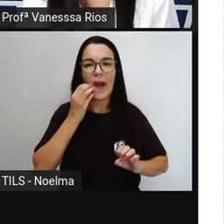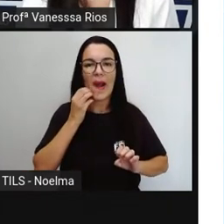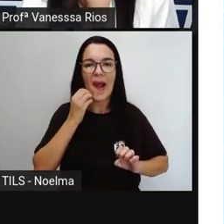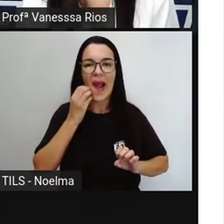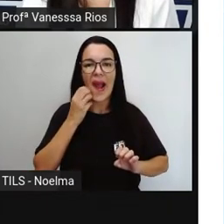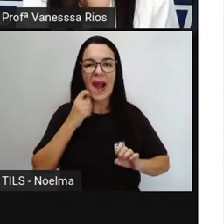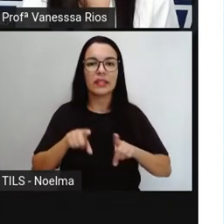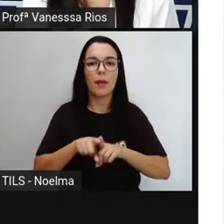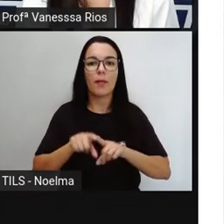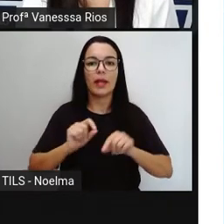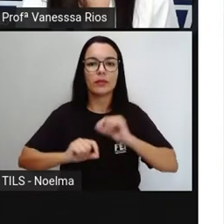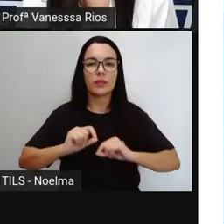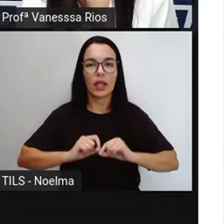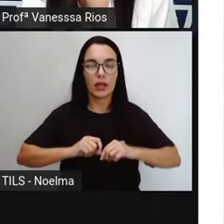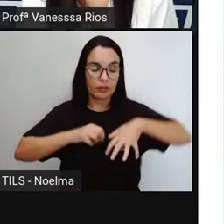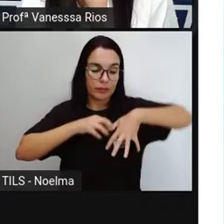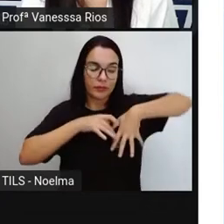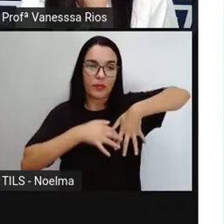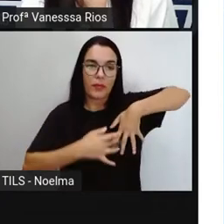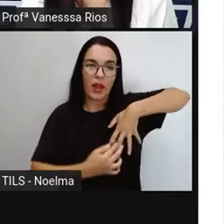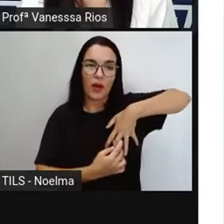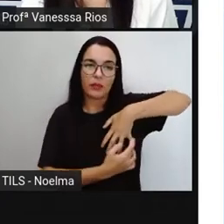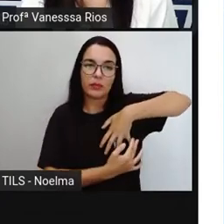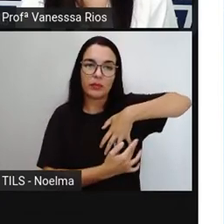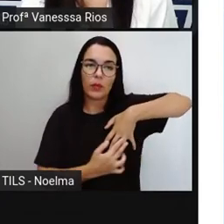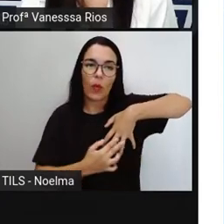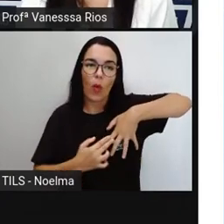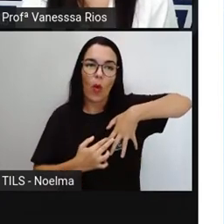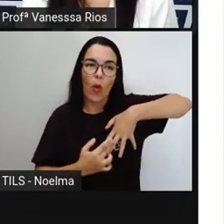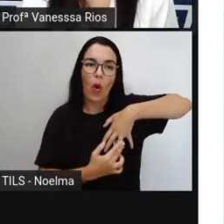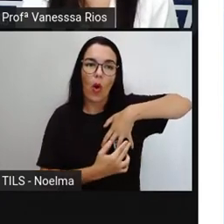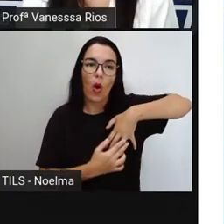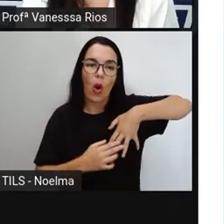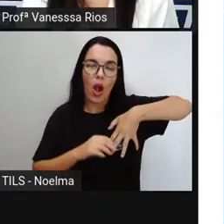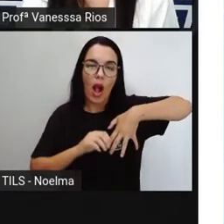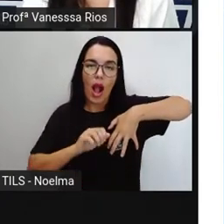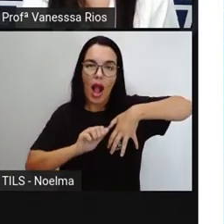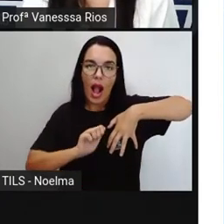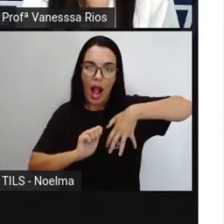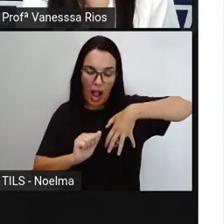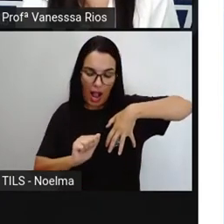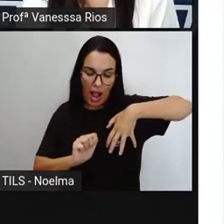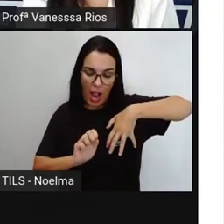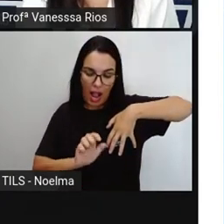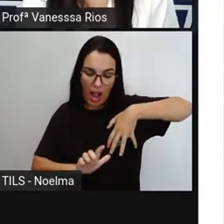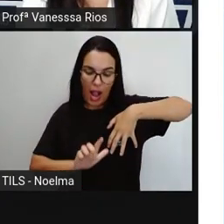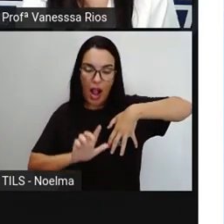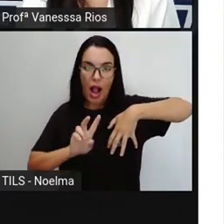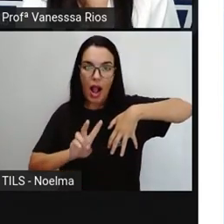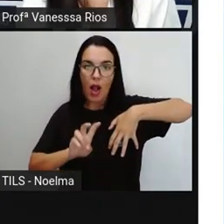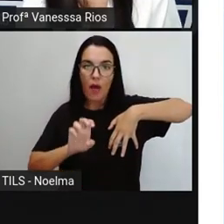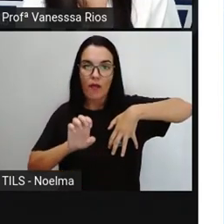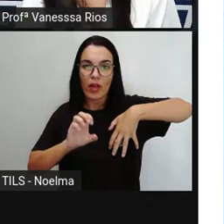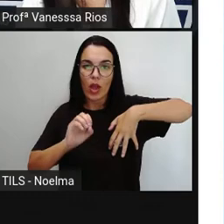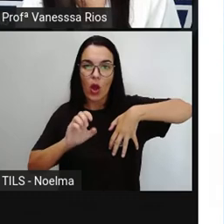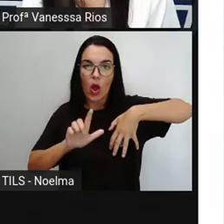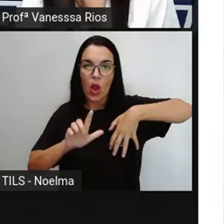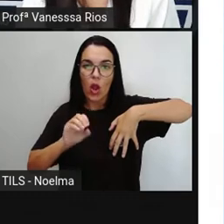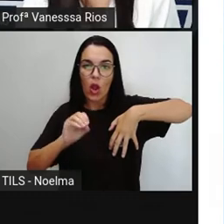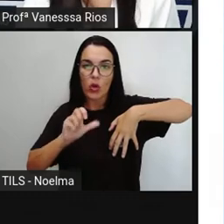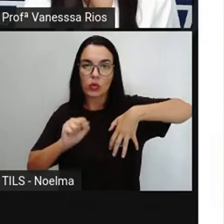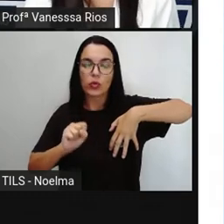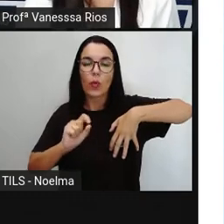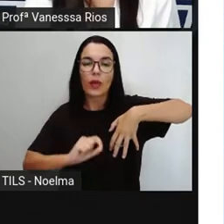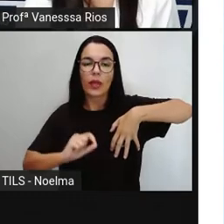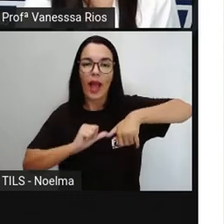pulmões nós temos os alvéolos que são aí a partezinha final onde